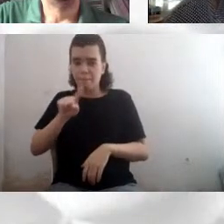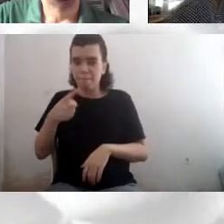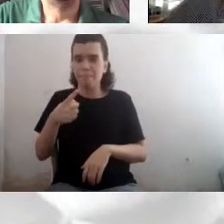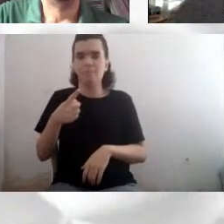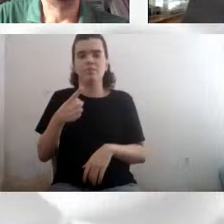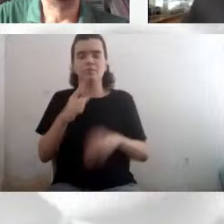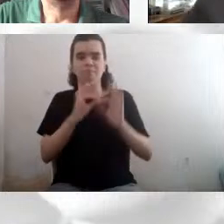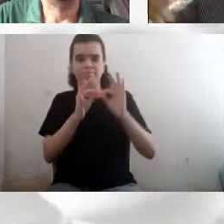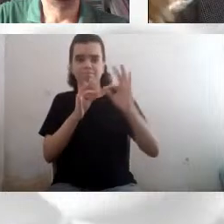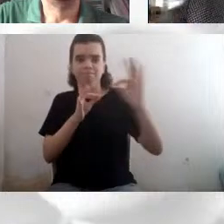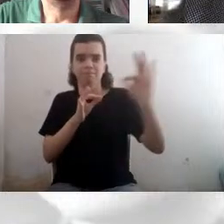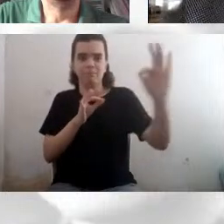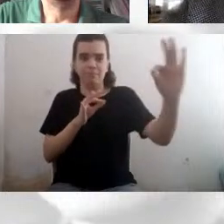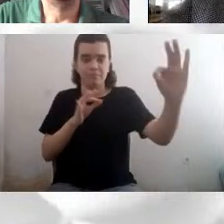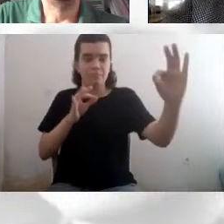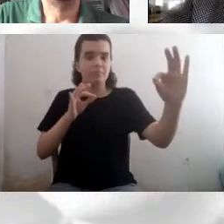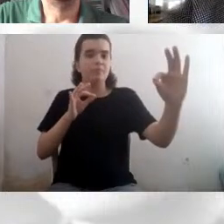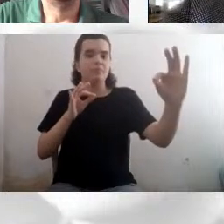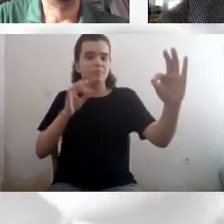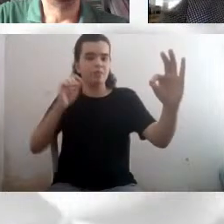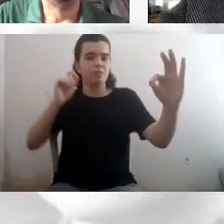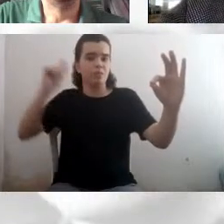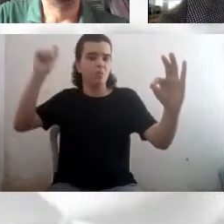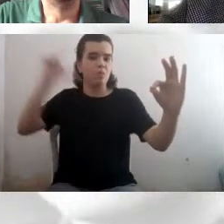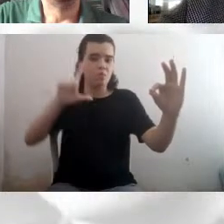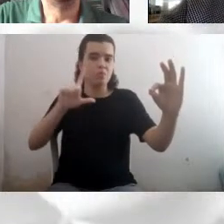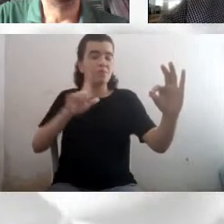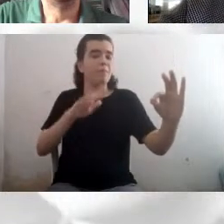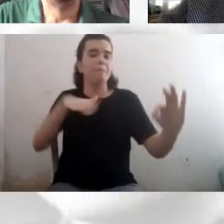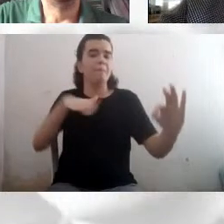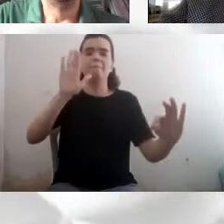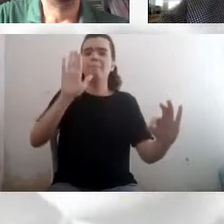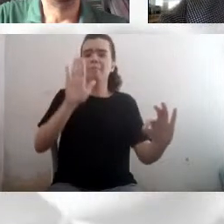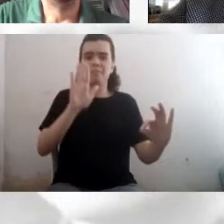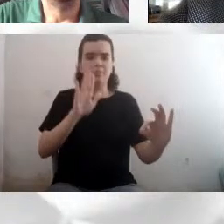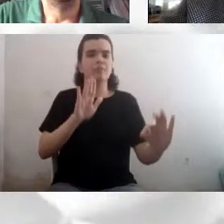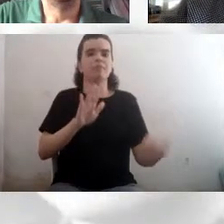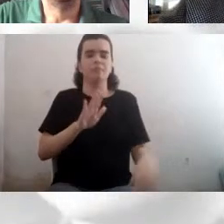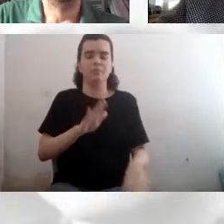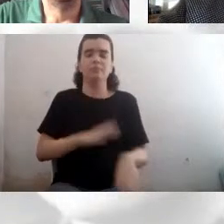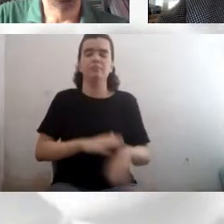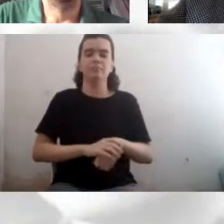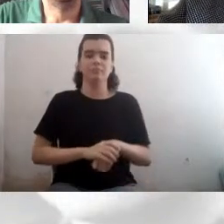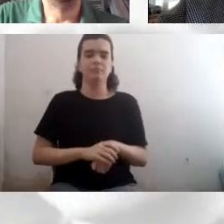mil vezes mais distante do que o Sol está da Terra.